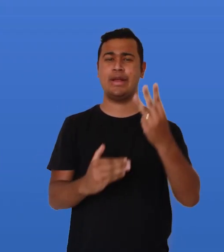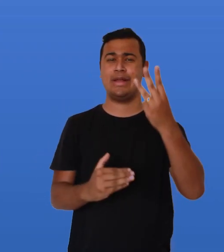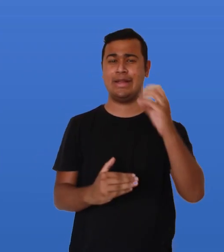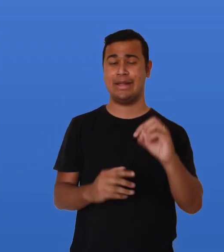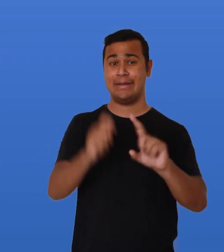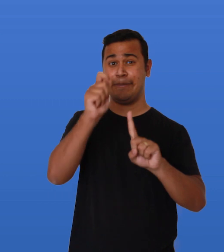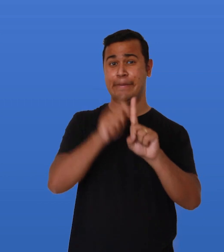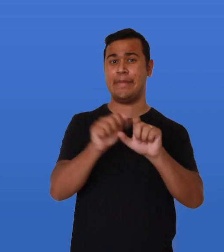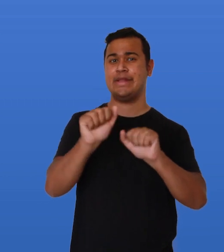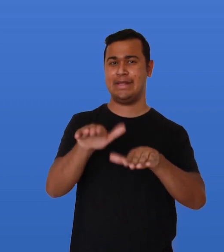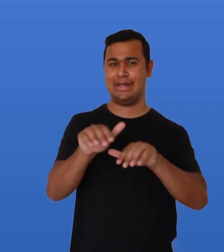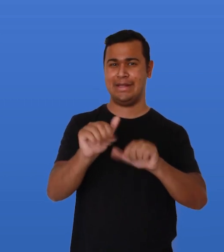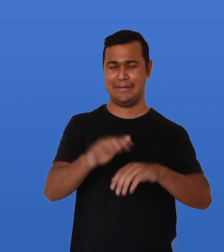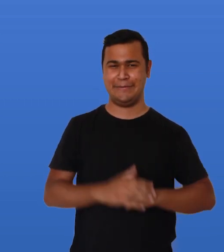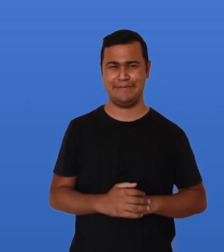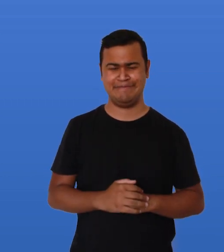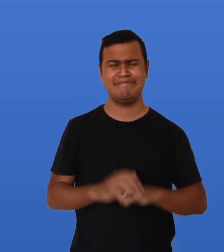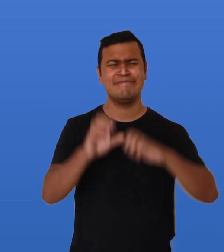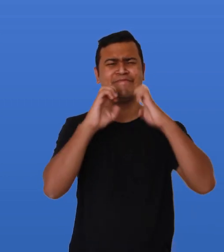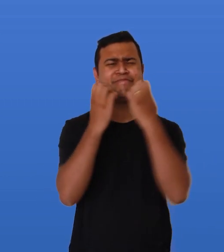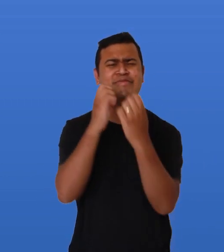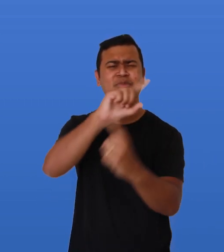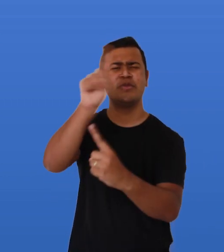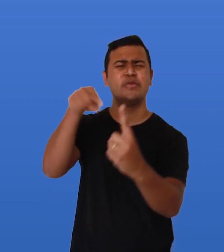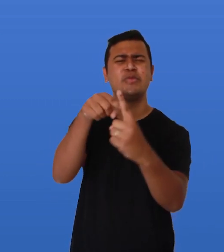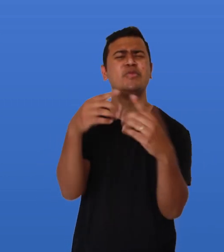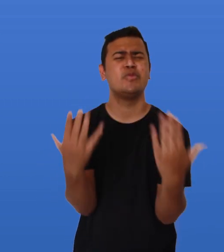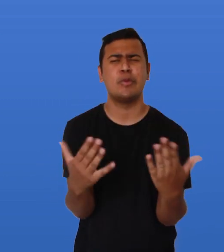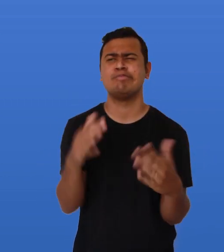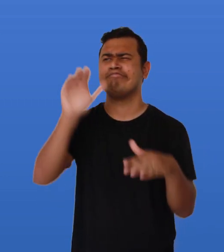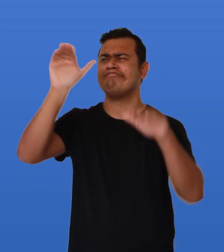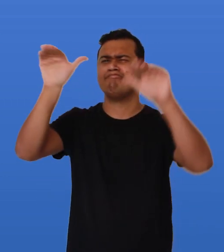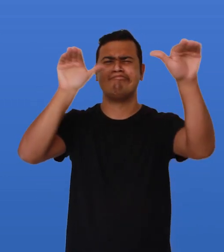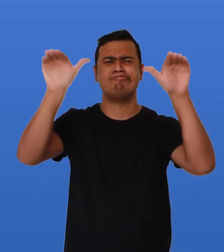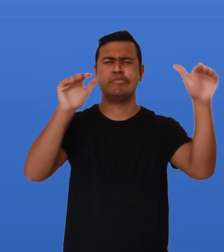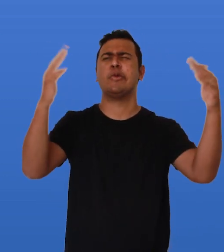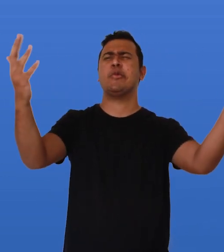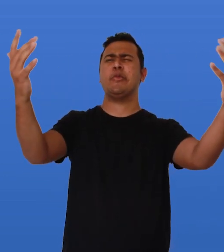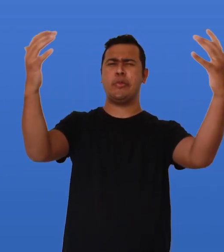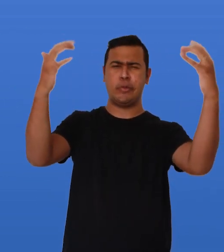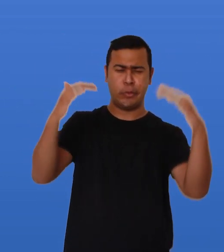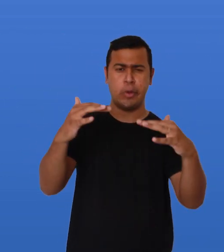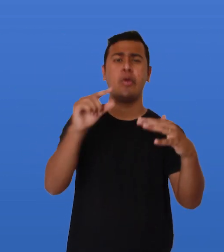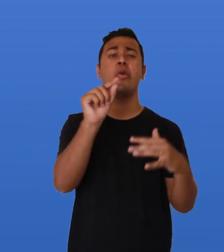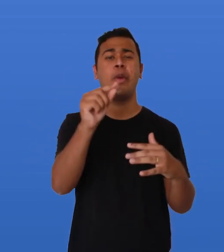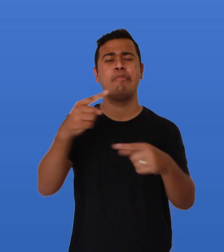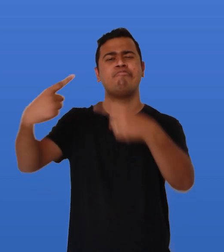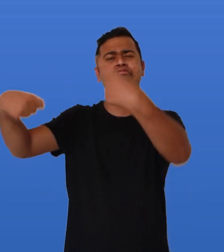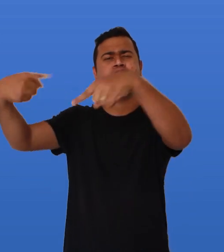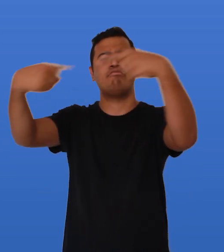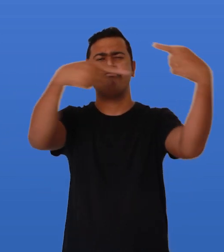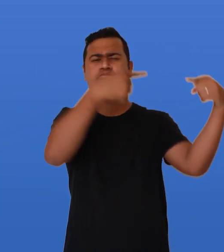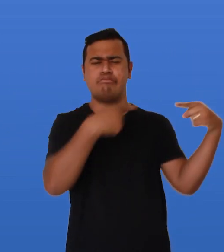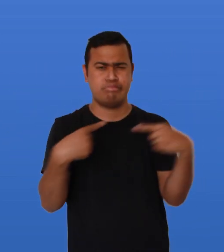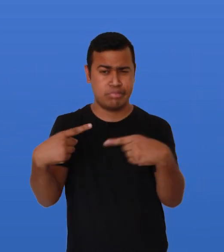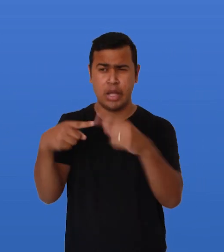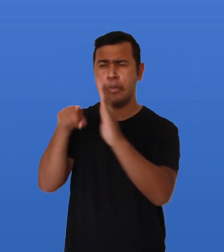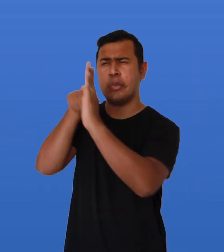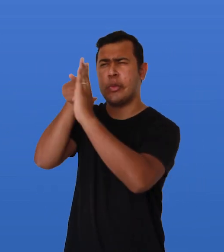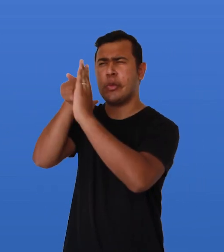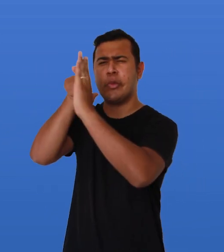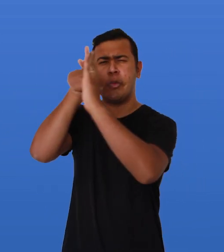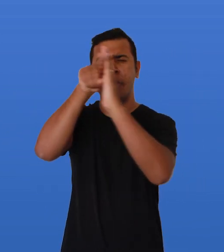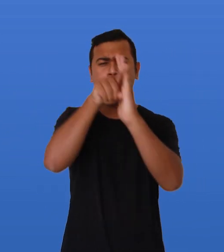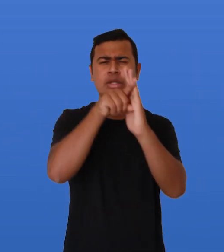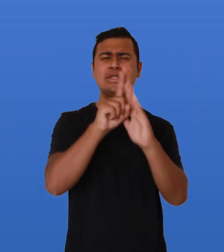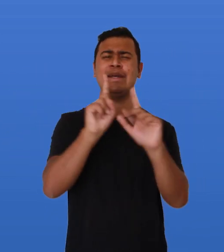30 de setembro. O nosso objetivo é reunir especialistas para discutir as inovações